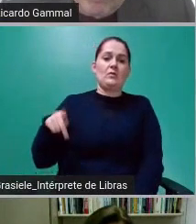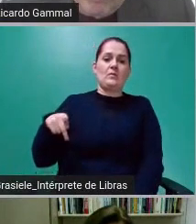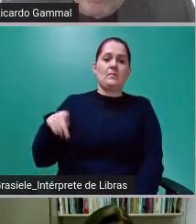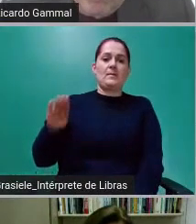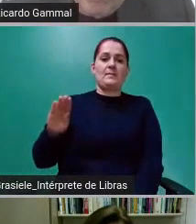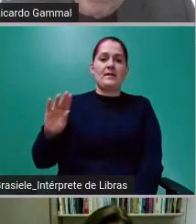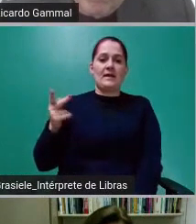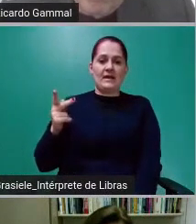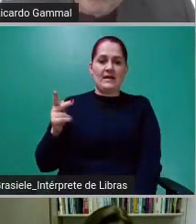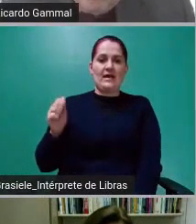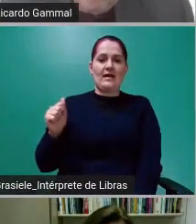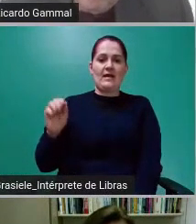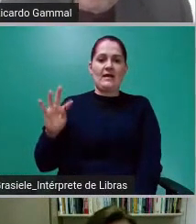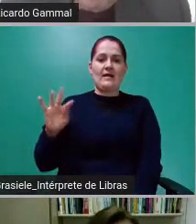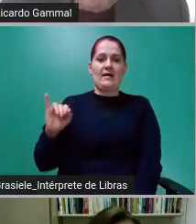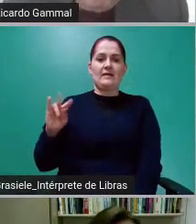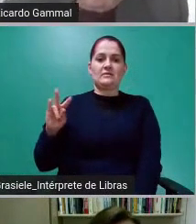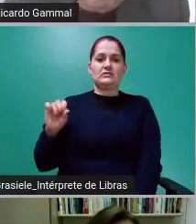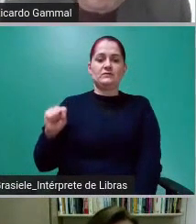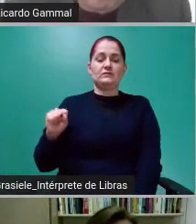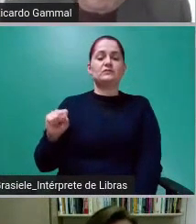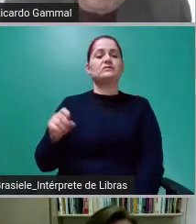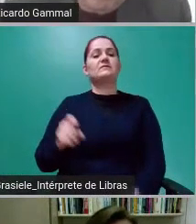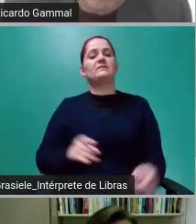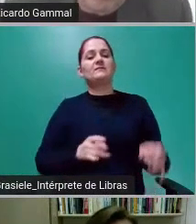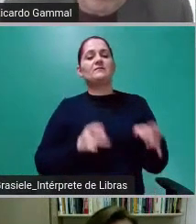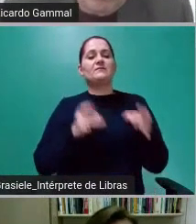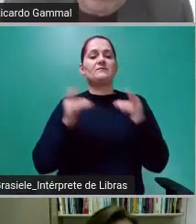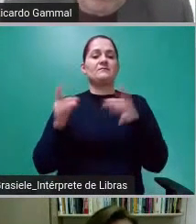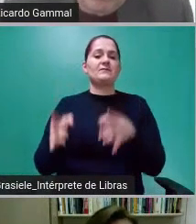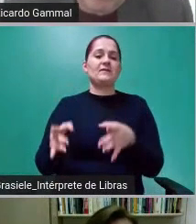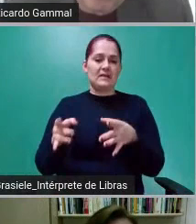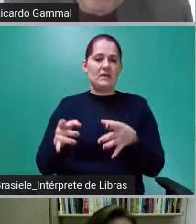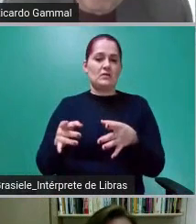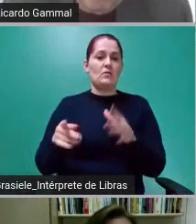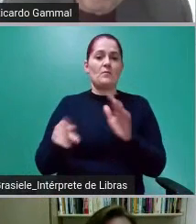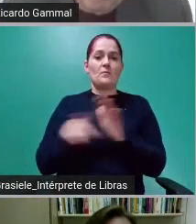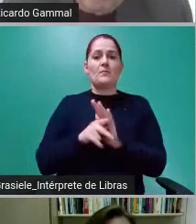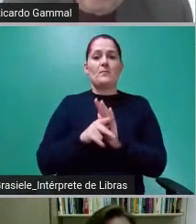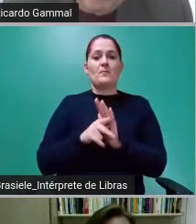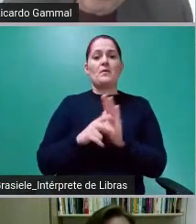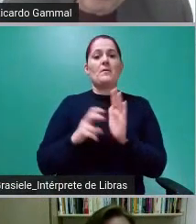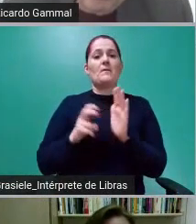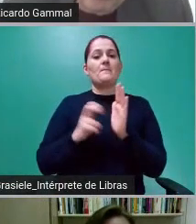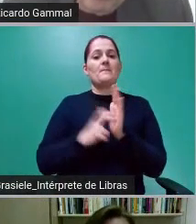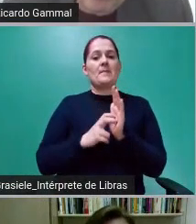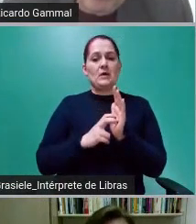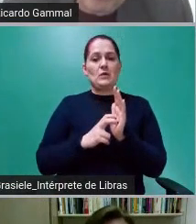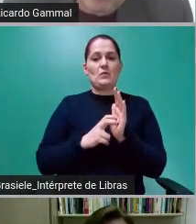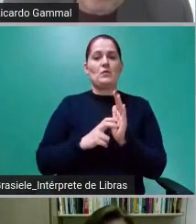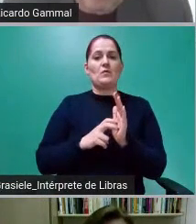SA, foram vendidos para o Banco BTG Pactual.